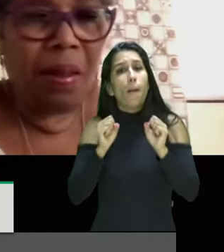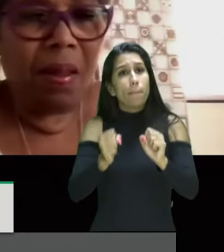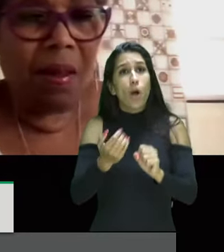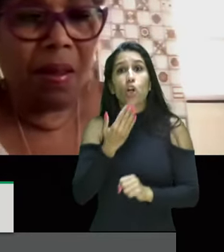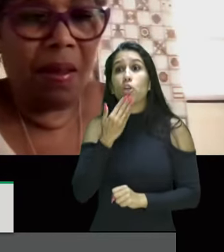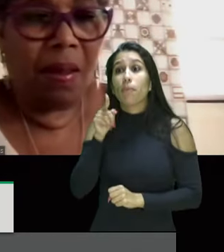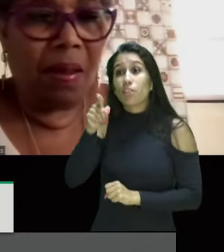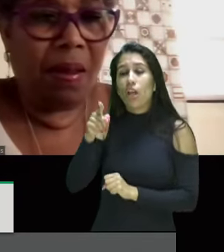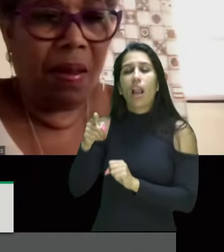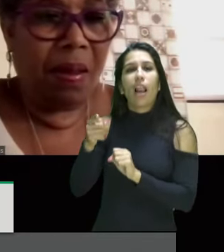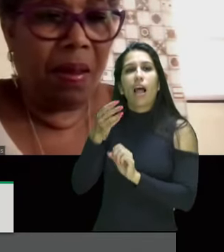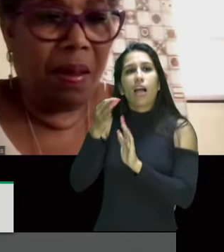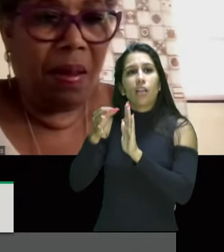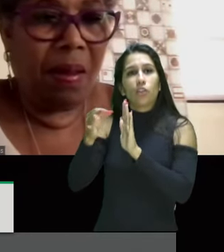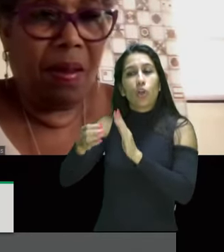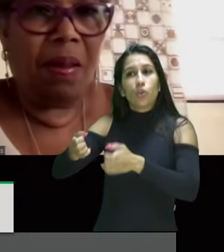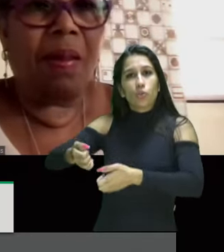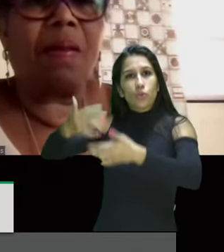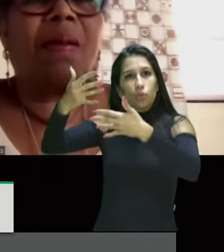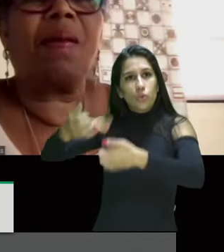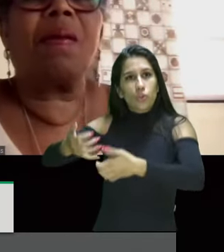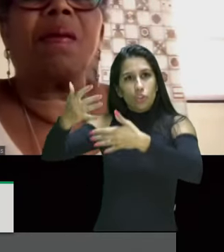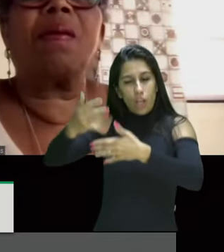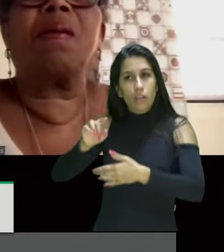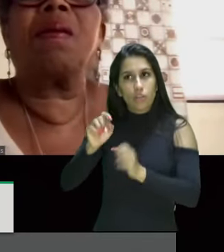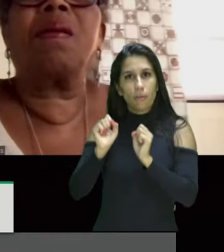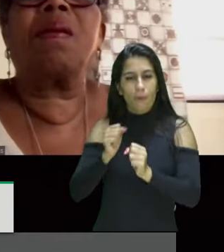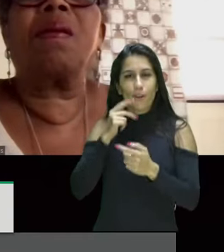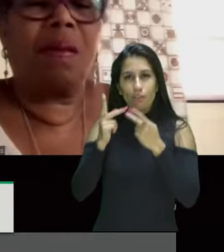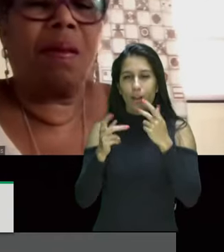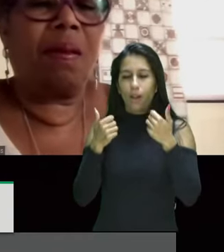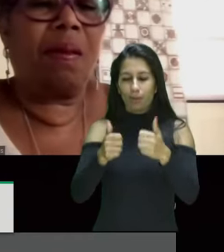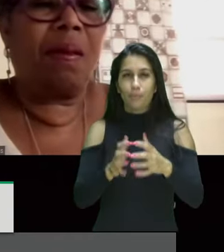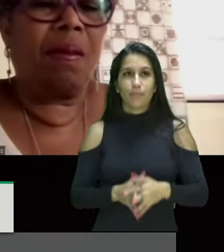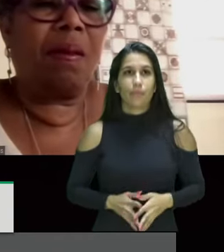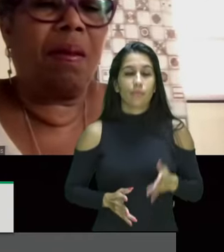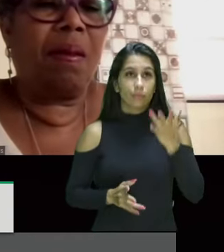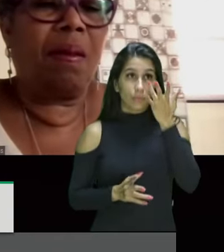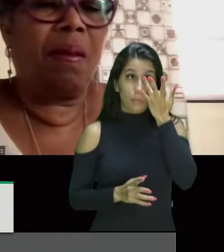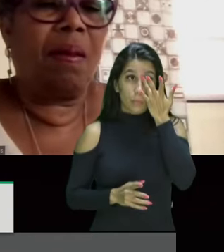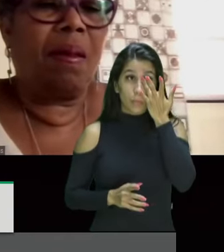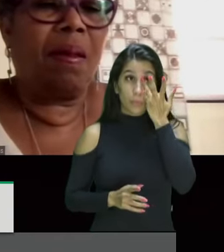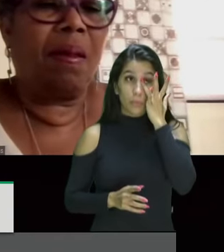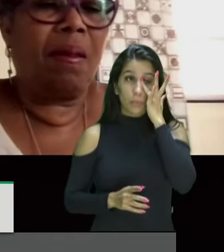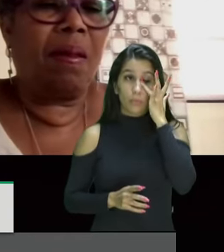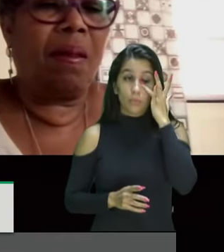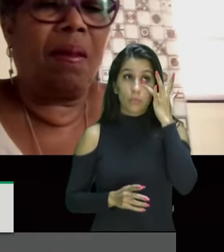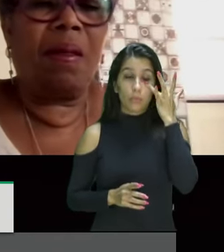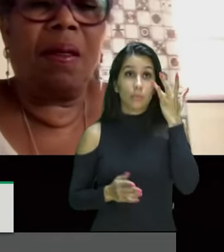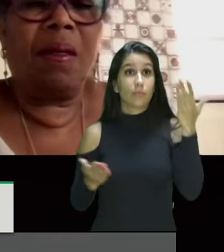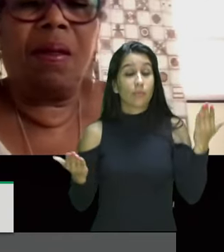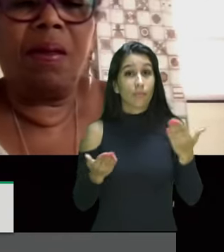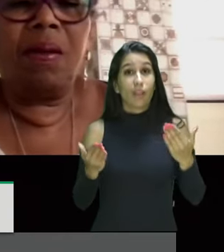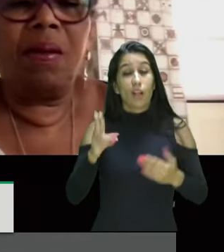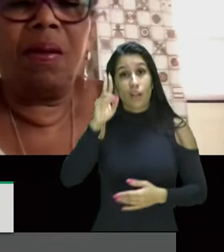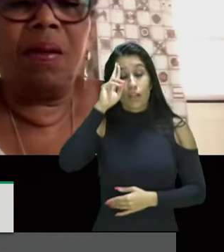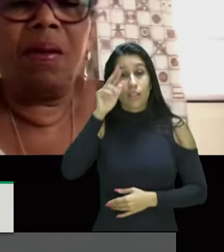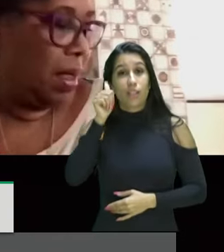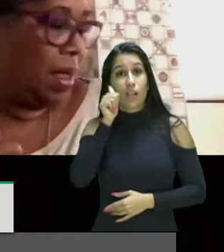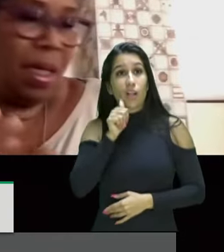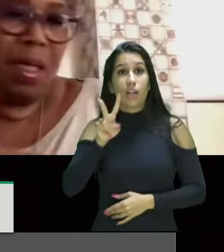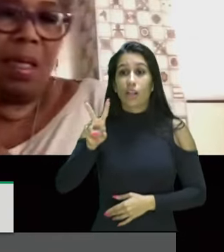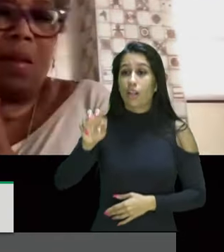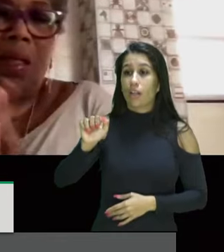a sua inscrição que nós vamos franquear a palavra ok? ouviremos então a senhora Valdeci Nascimento